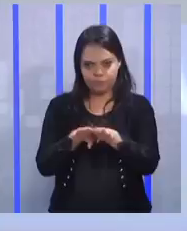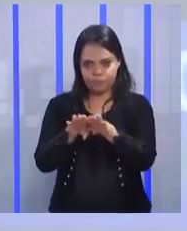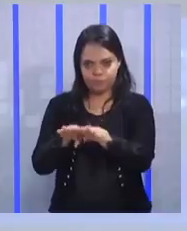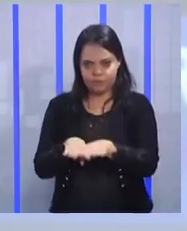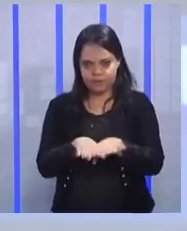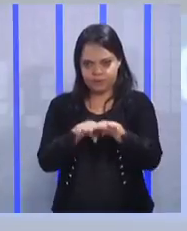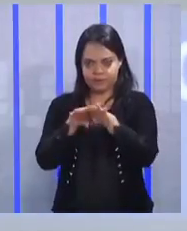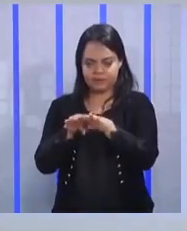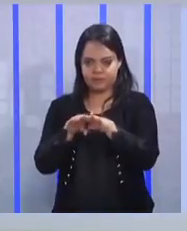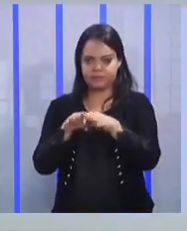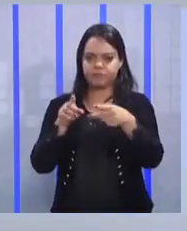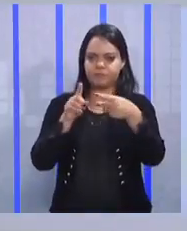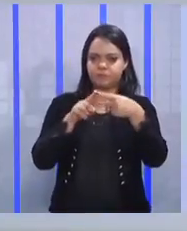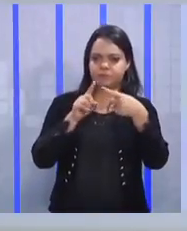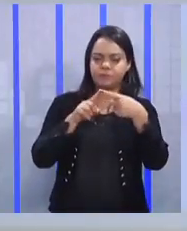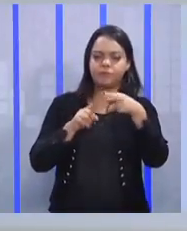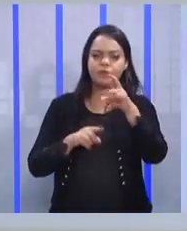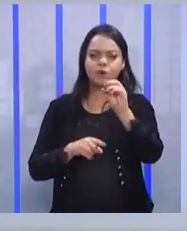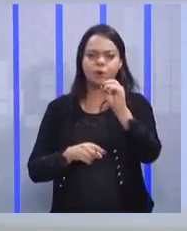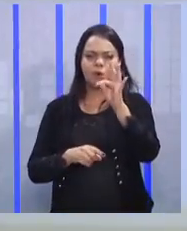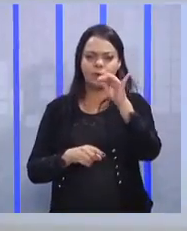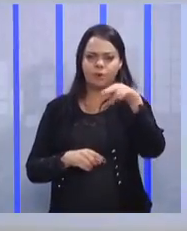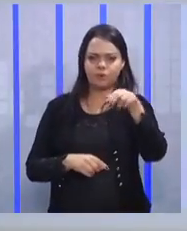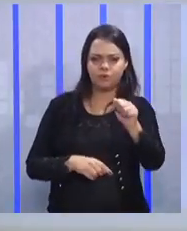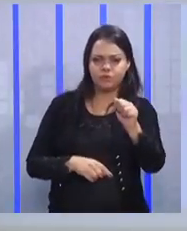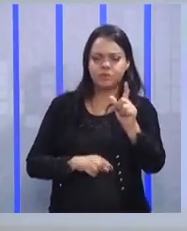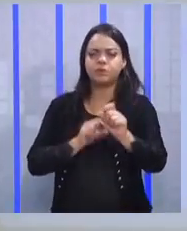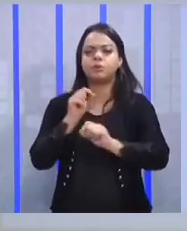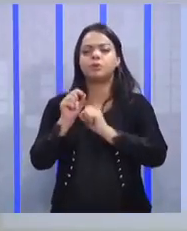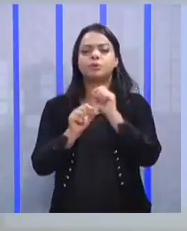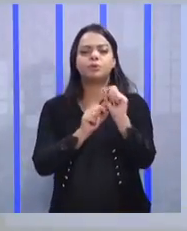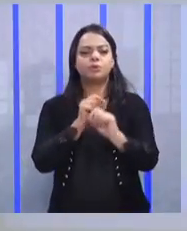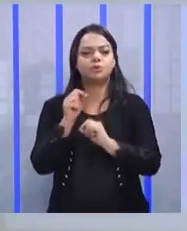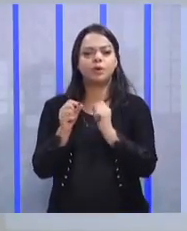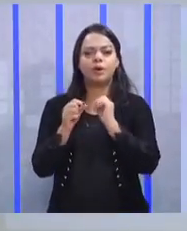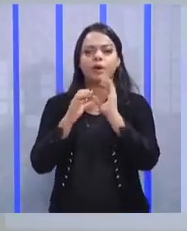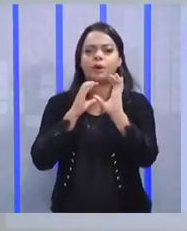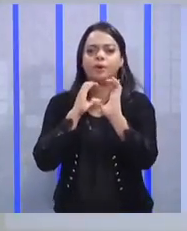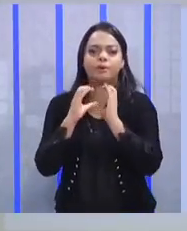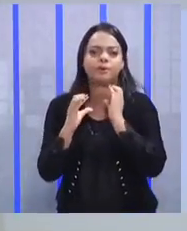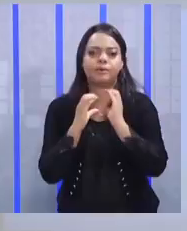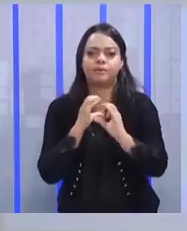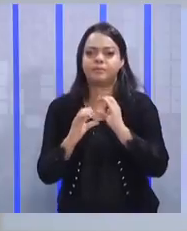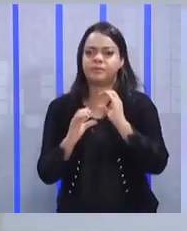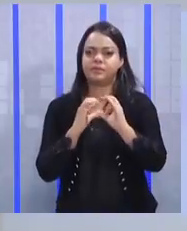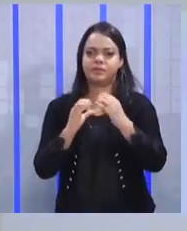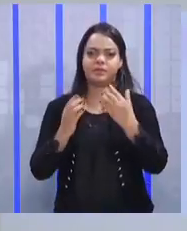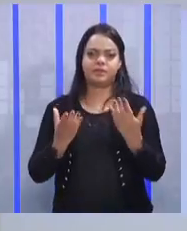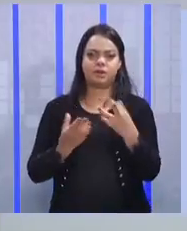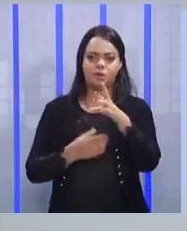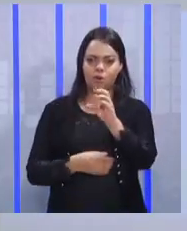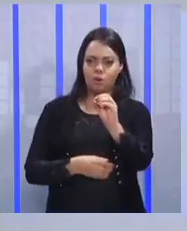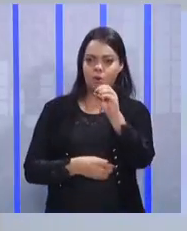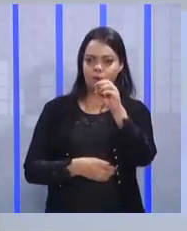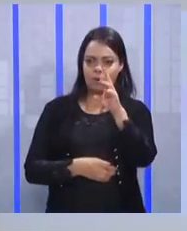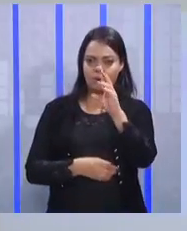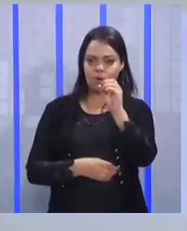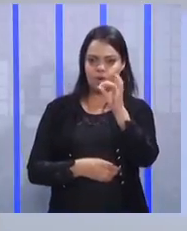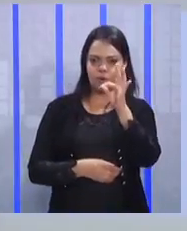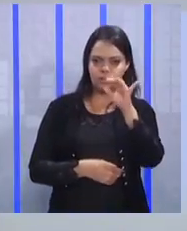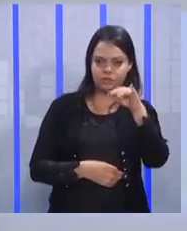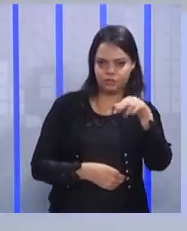Rotina de de que, gente? Comunicação. Rotina de comunicação.